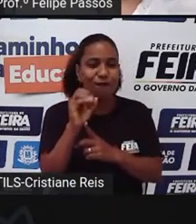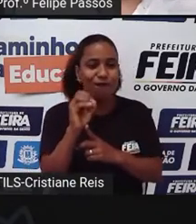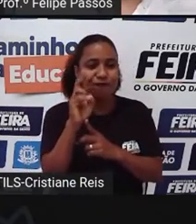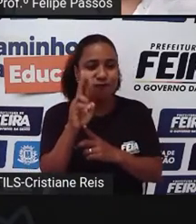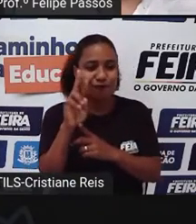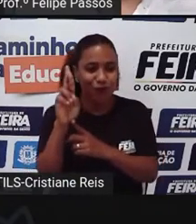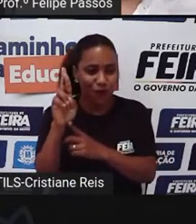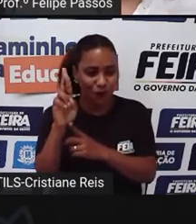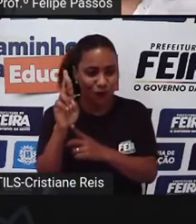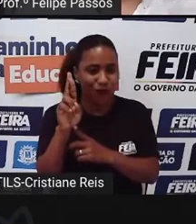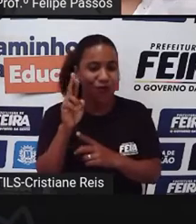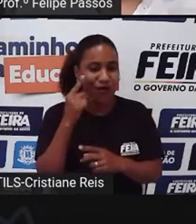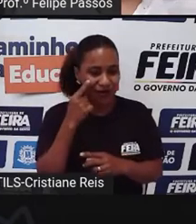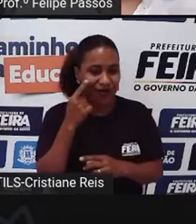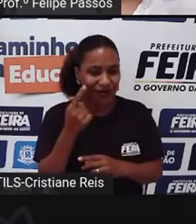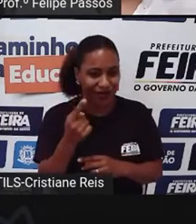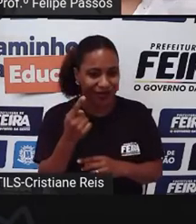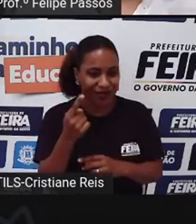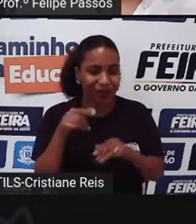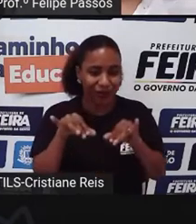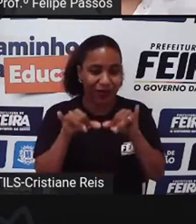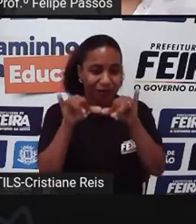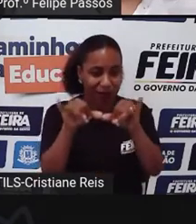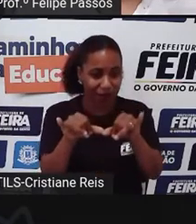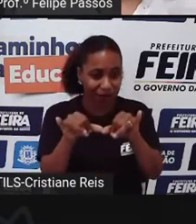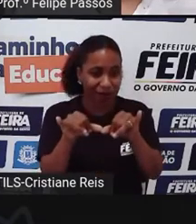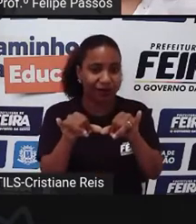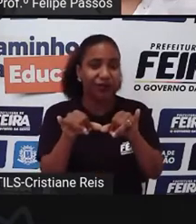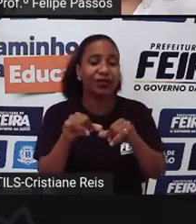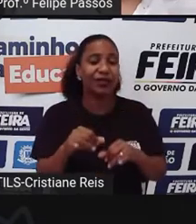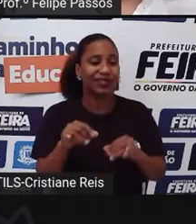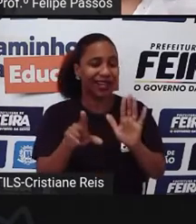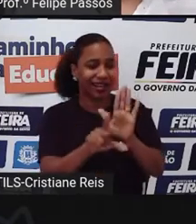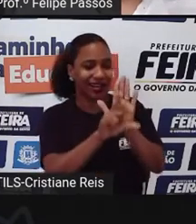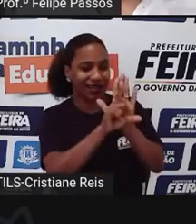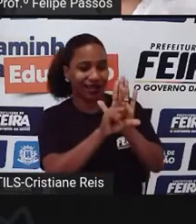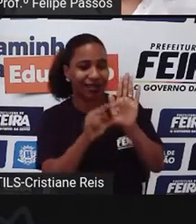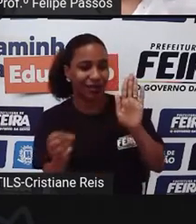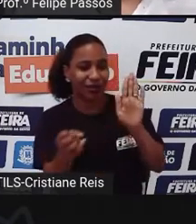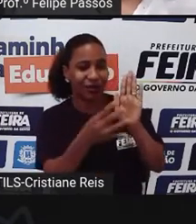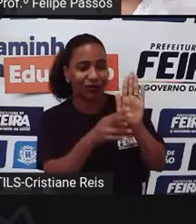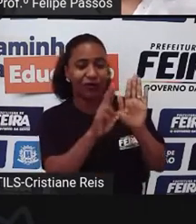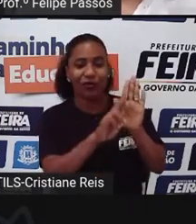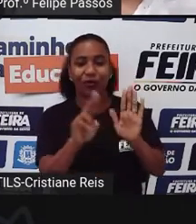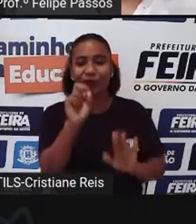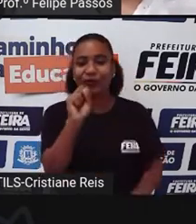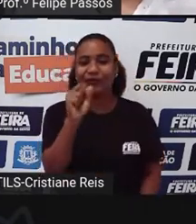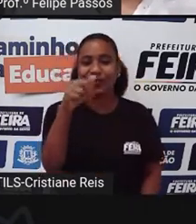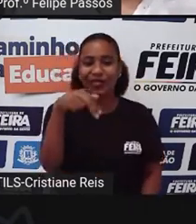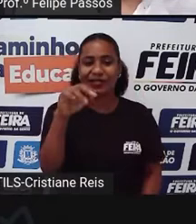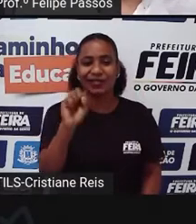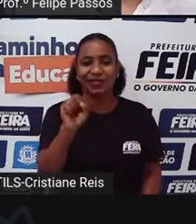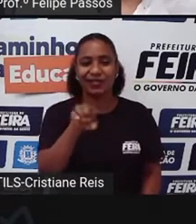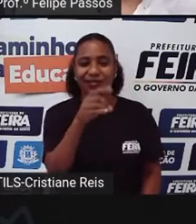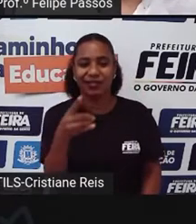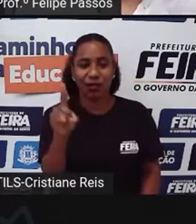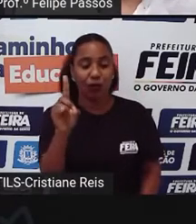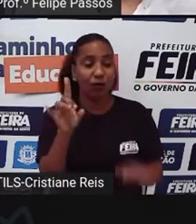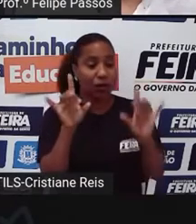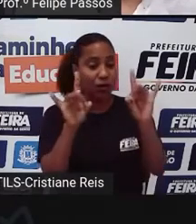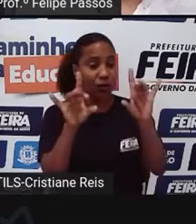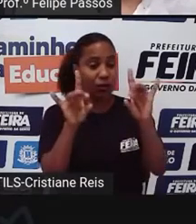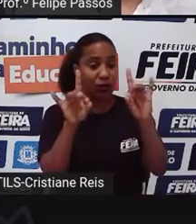criada uma nova lei Que ela leva o nome De lei Sansão Né E ela foi criada Em 2019 Foi